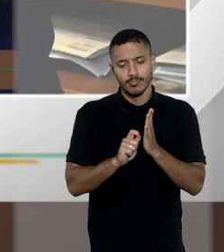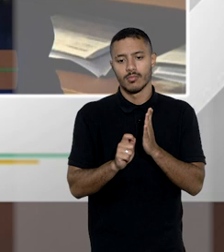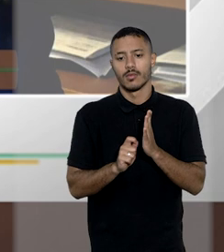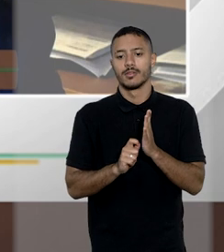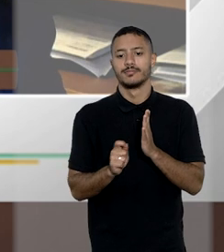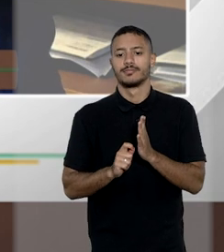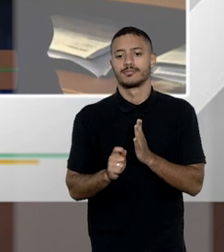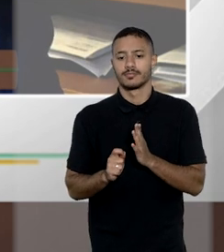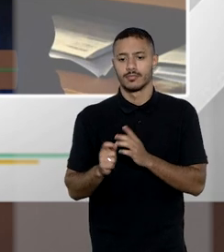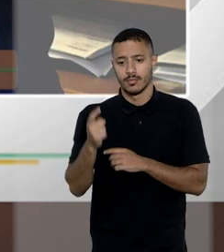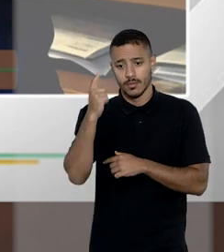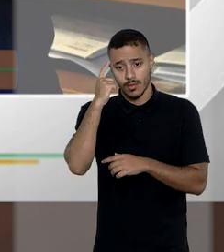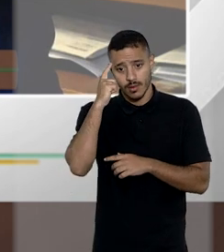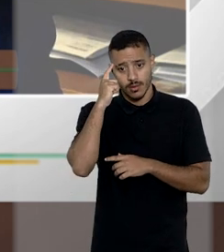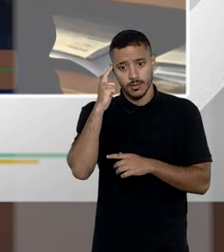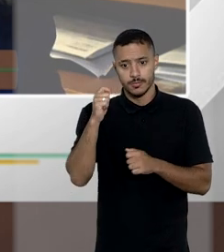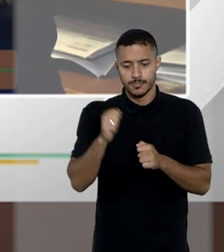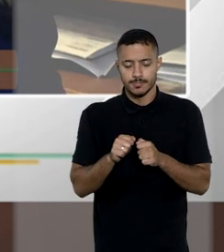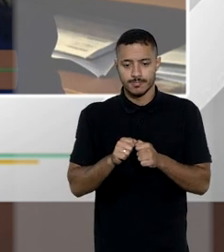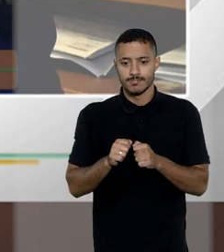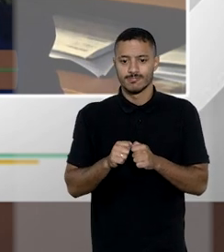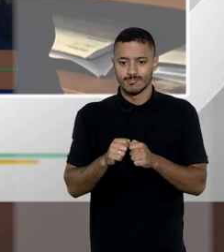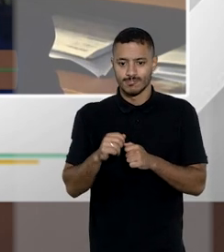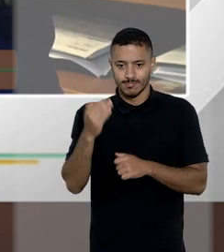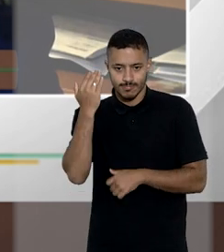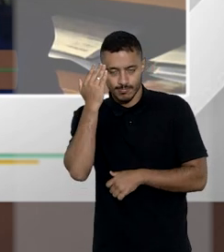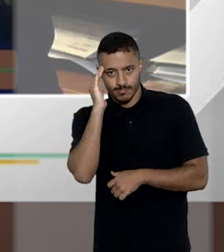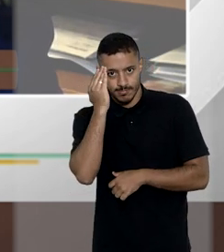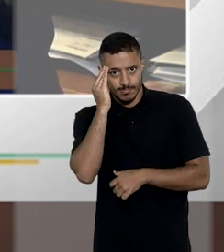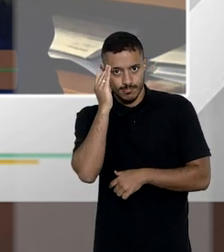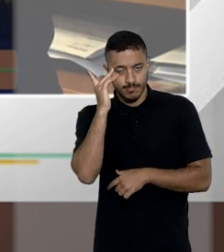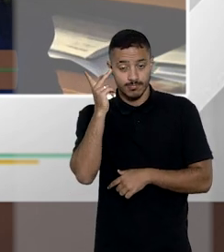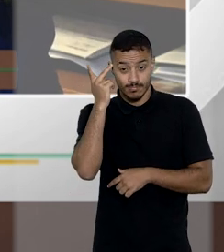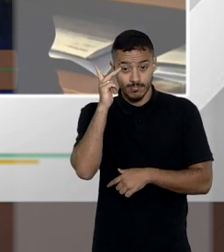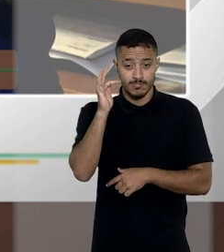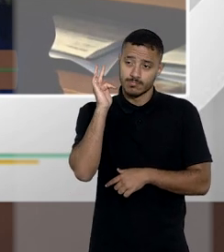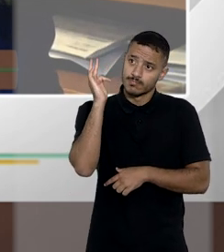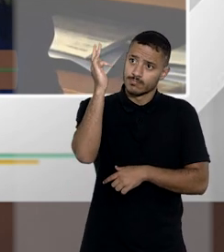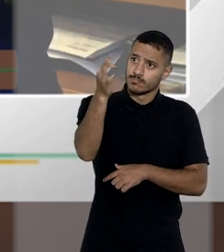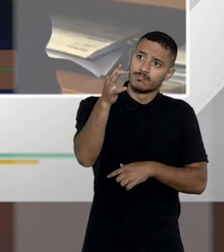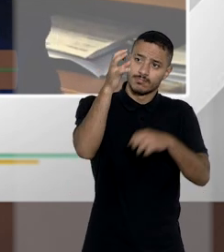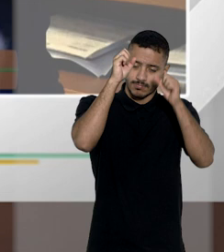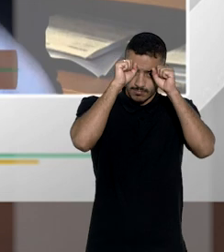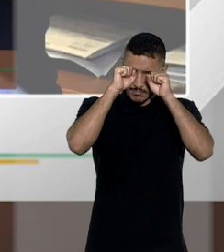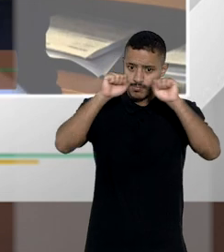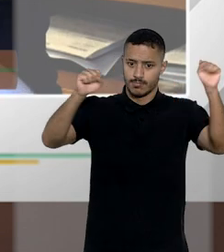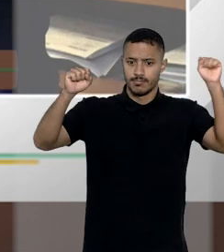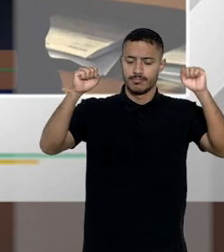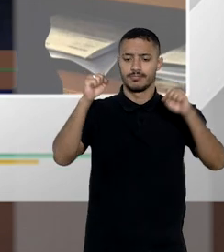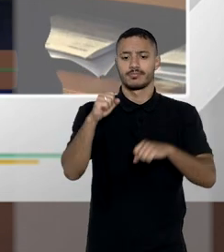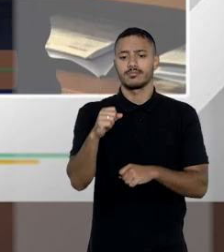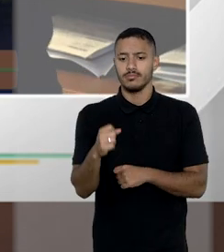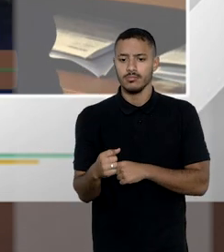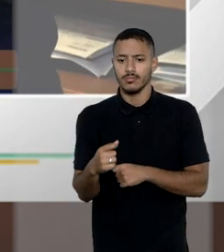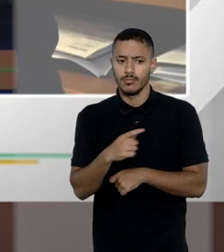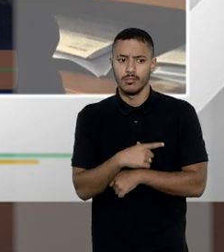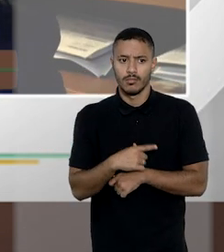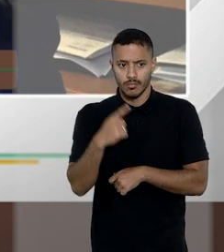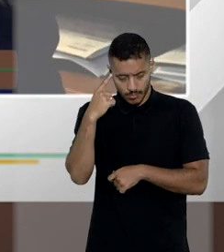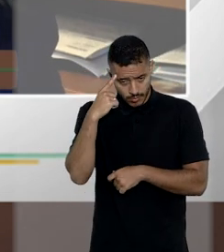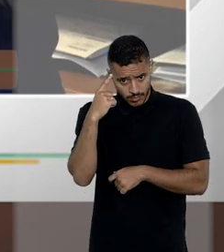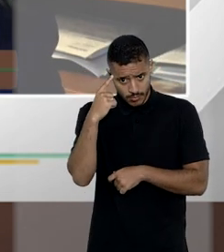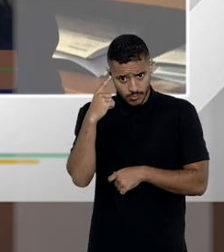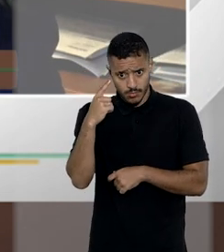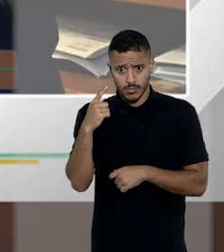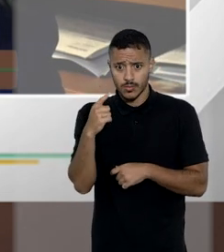lavradas no sentido de gerar essa interpretação para que no futuro os tribunais decidam se essa